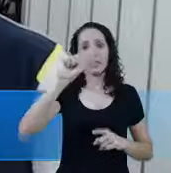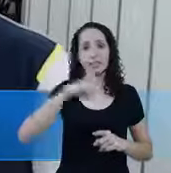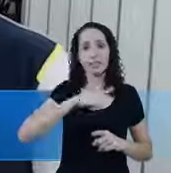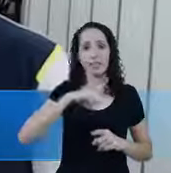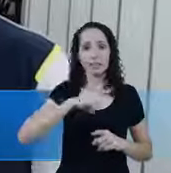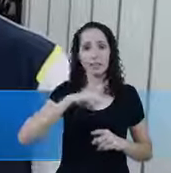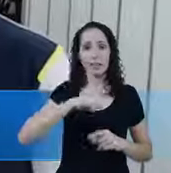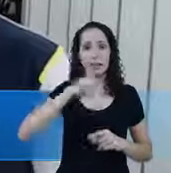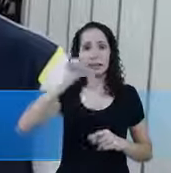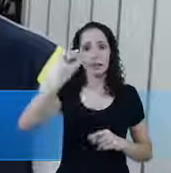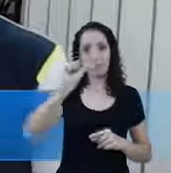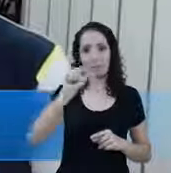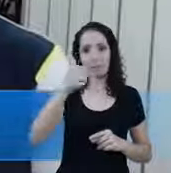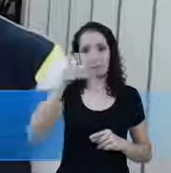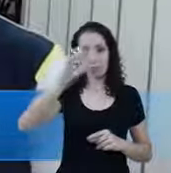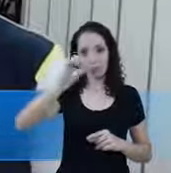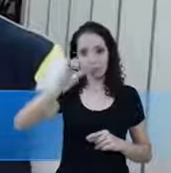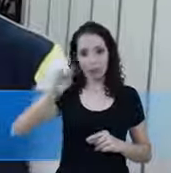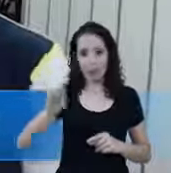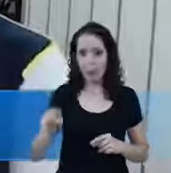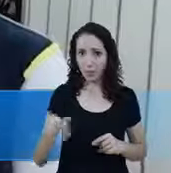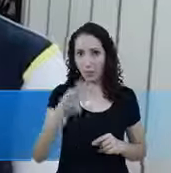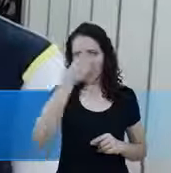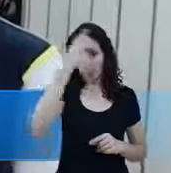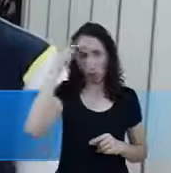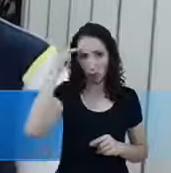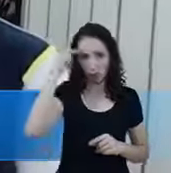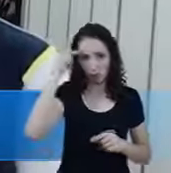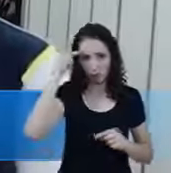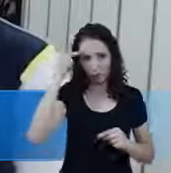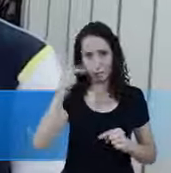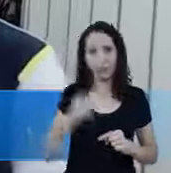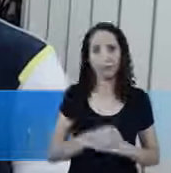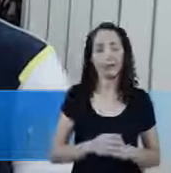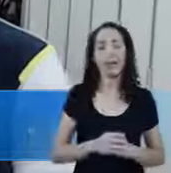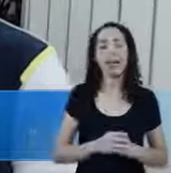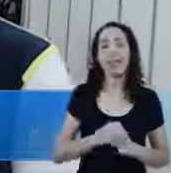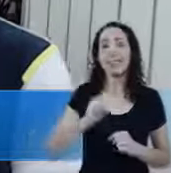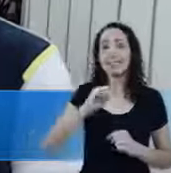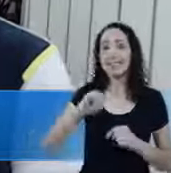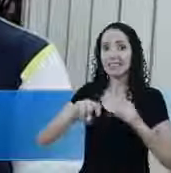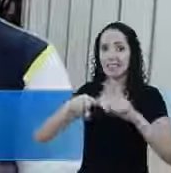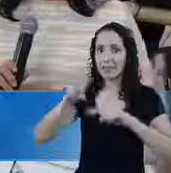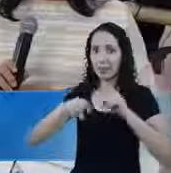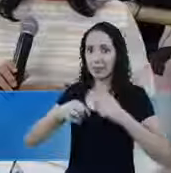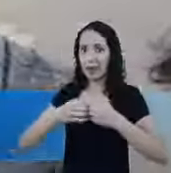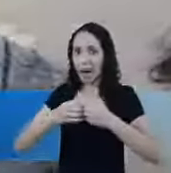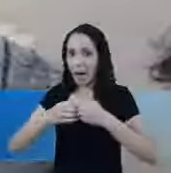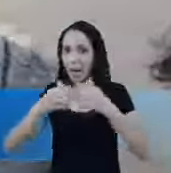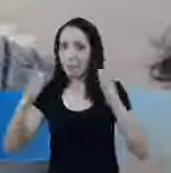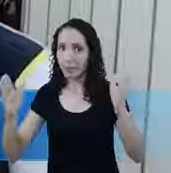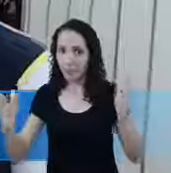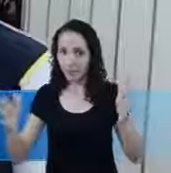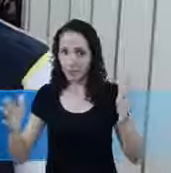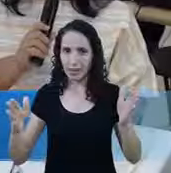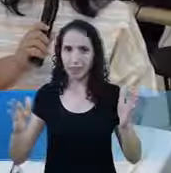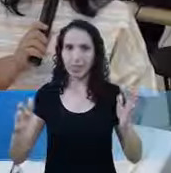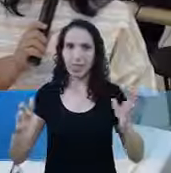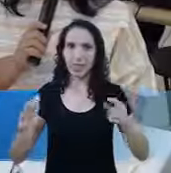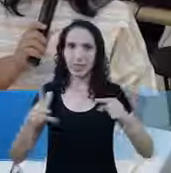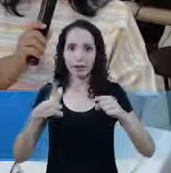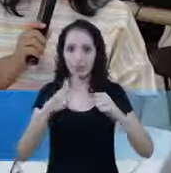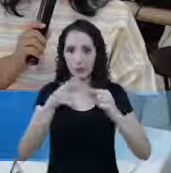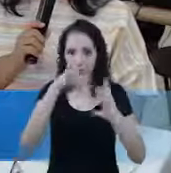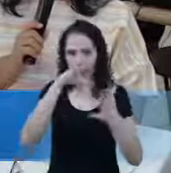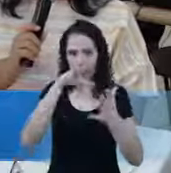As pessoas Que moram Nessa cidade Será cortado Esse auxílio Ou não sabemos nada ainda Não sabemos